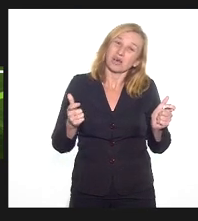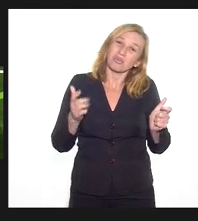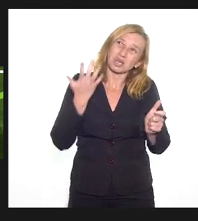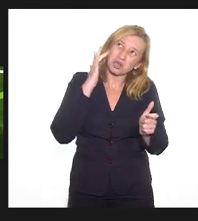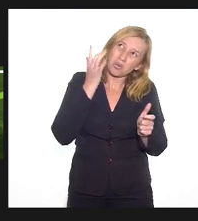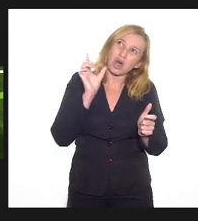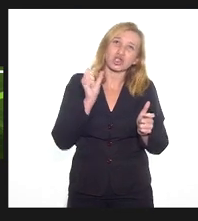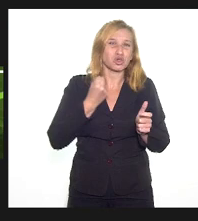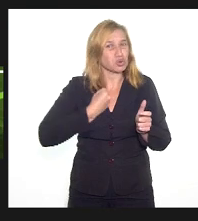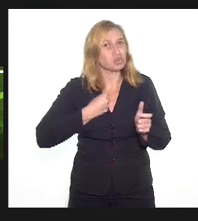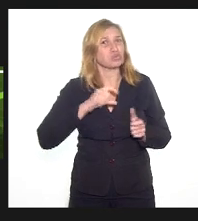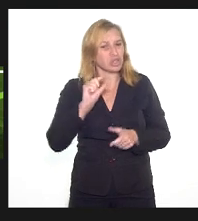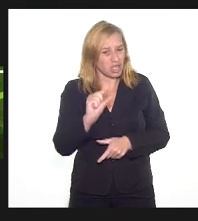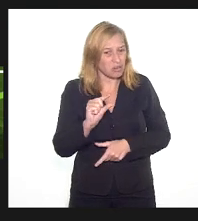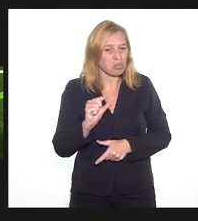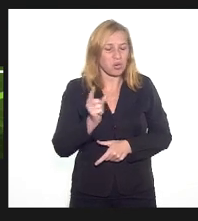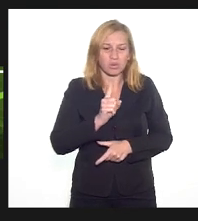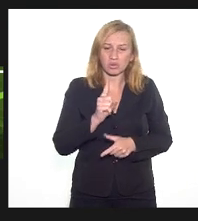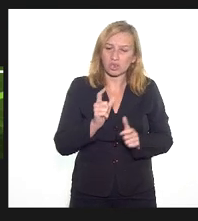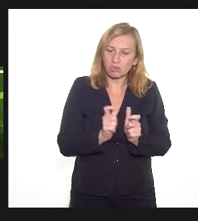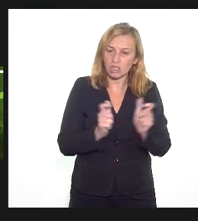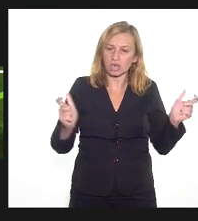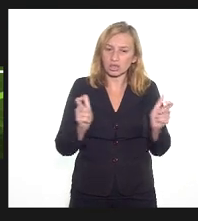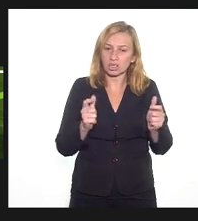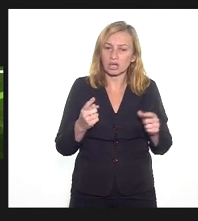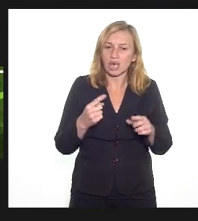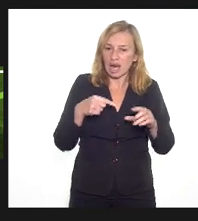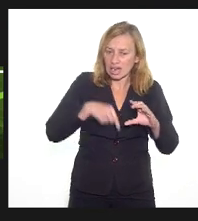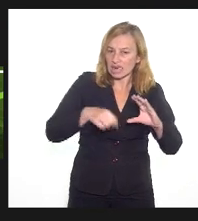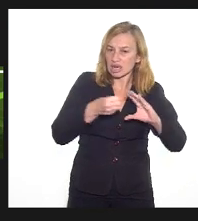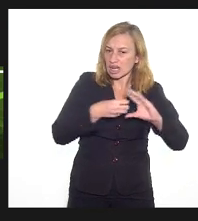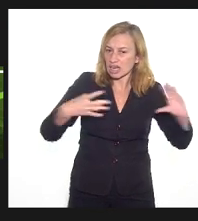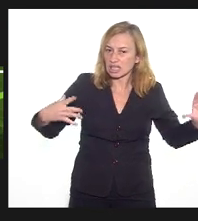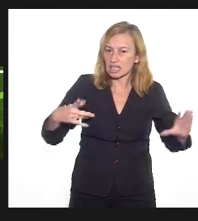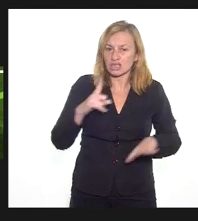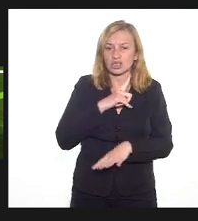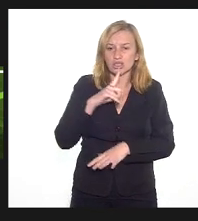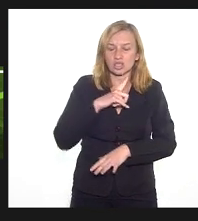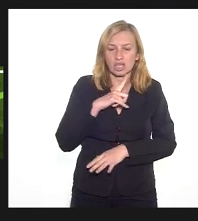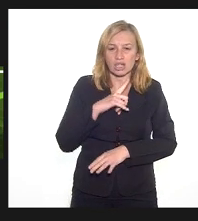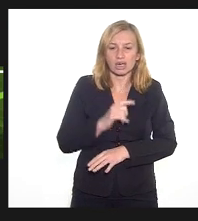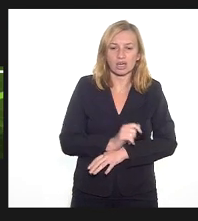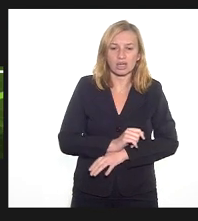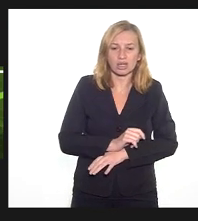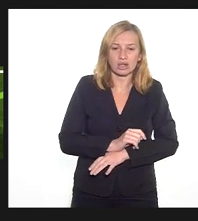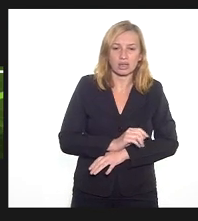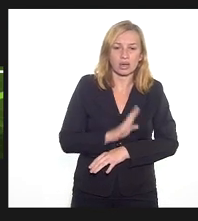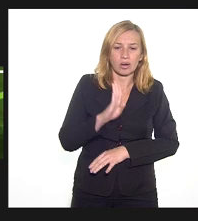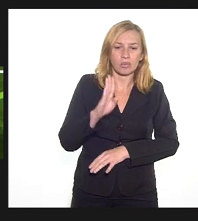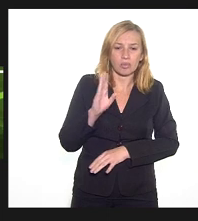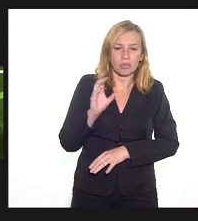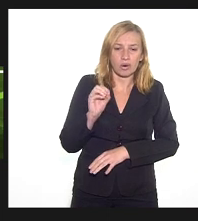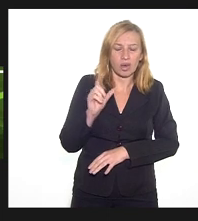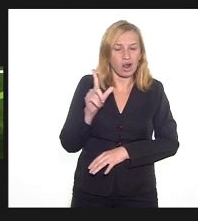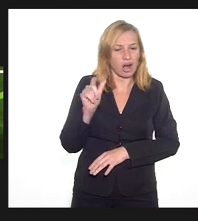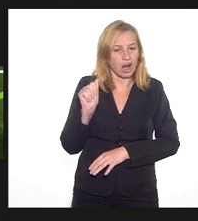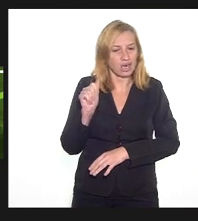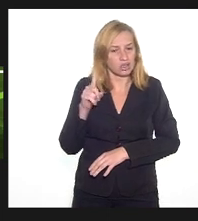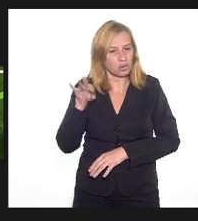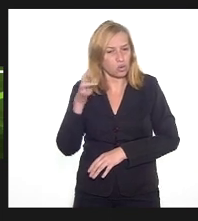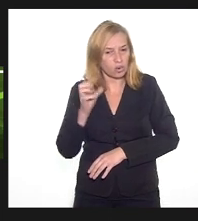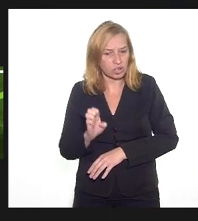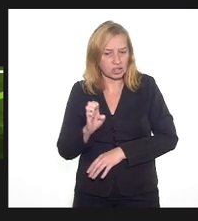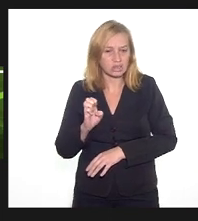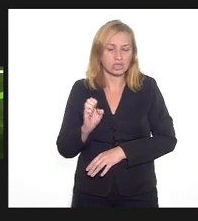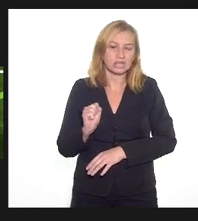o medo ocorre muito. Aqui em campos, nós temos uma característica que os moradores da casa são os filhos de